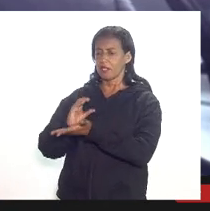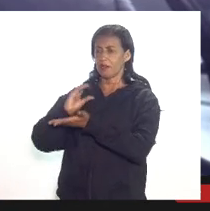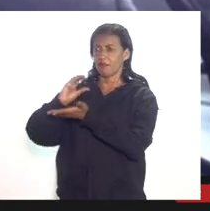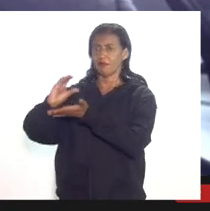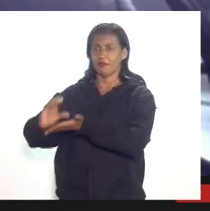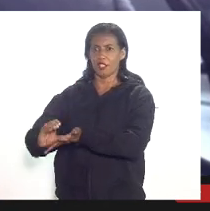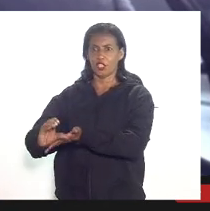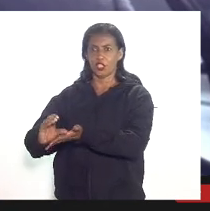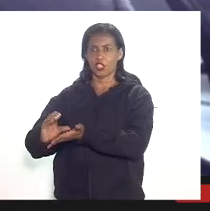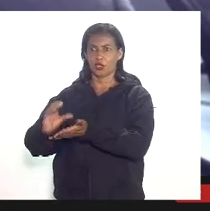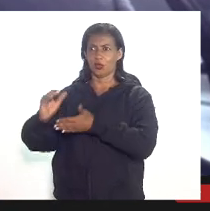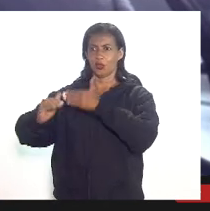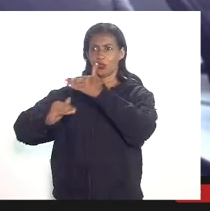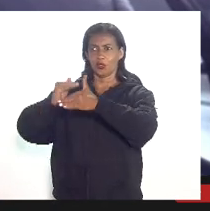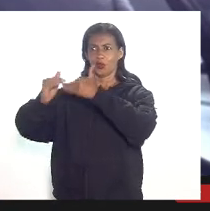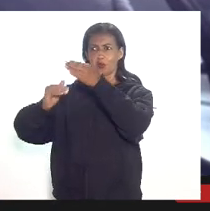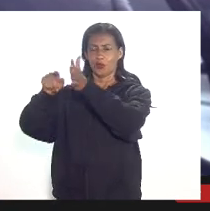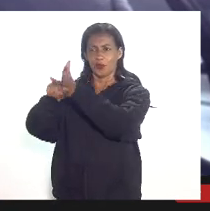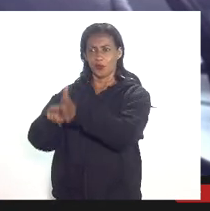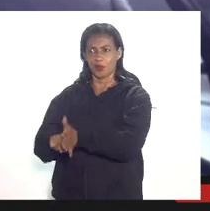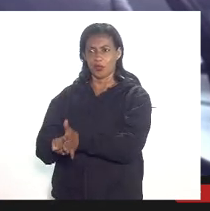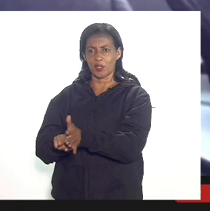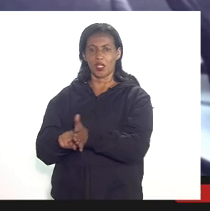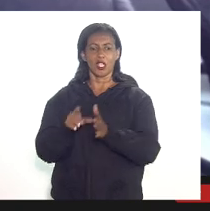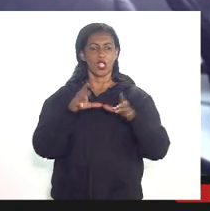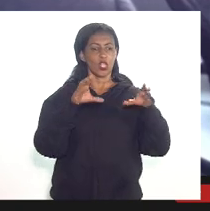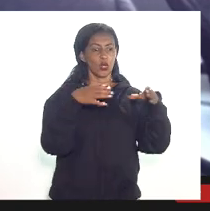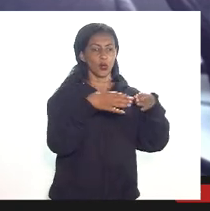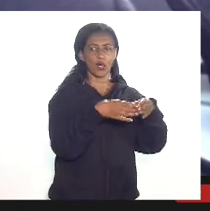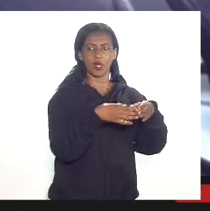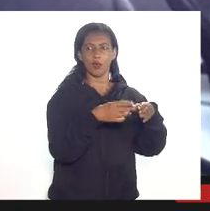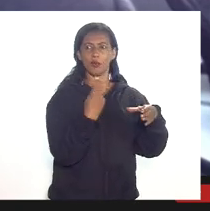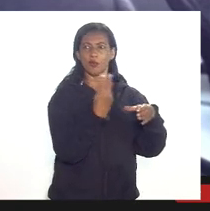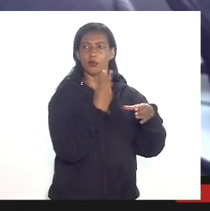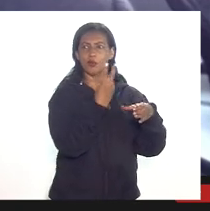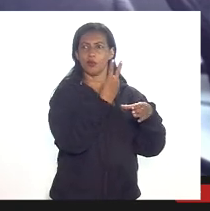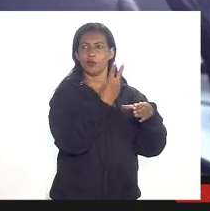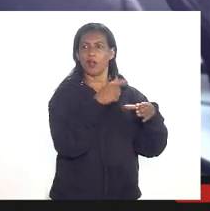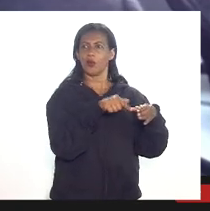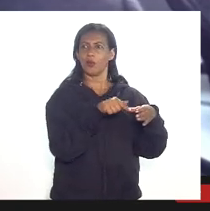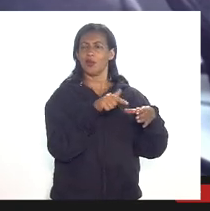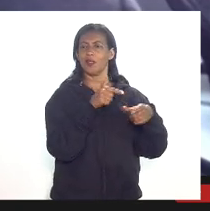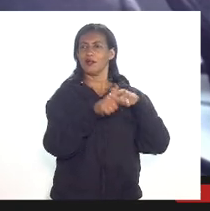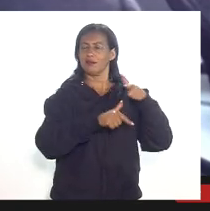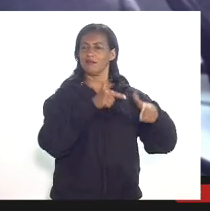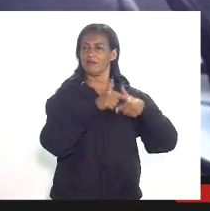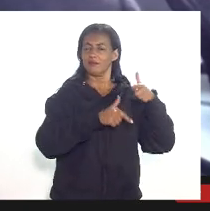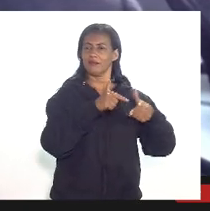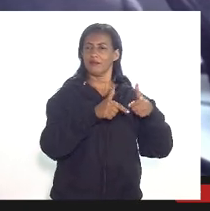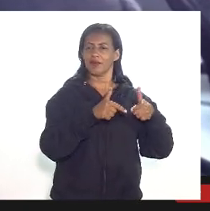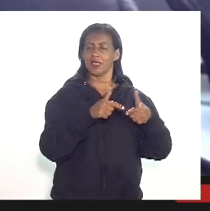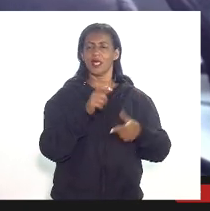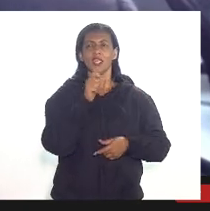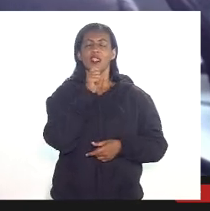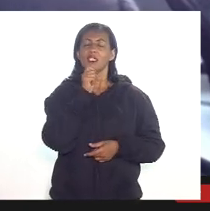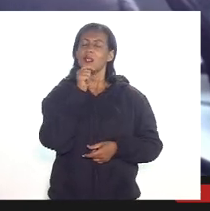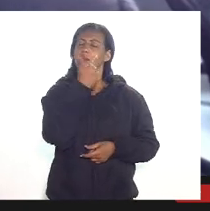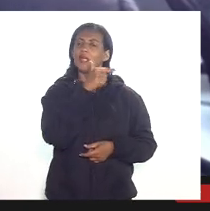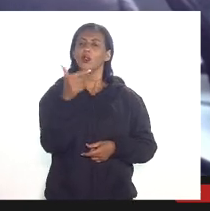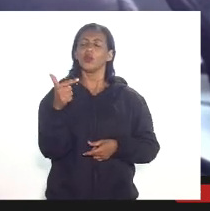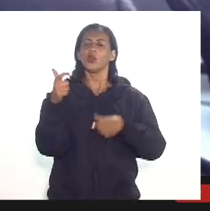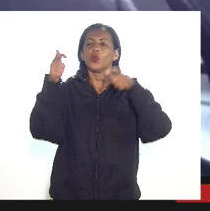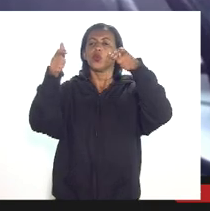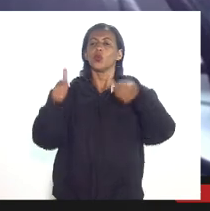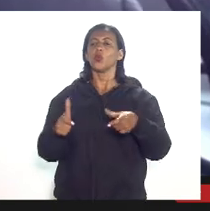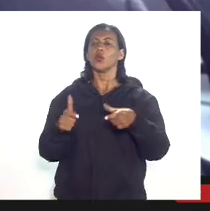desenvolvimento e o campo de onde surgiu o valor a ser deduzido então vou dar um exemplo aqui e também não há uma preocupação com o